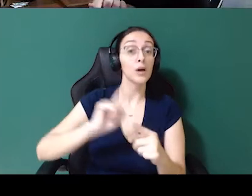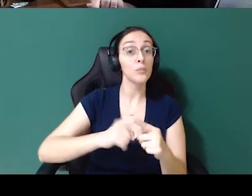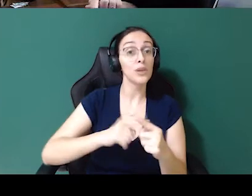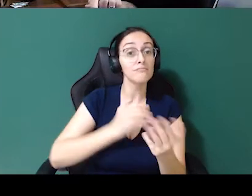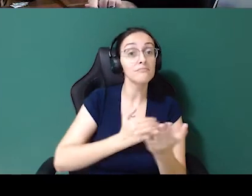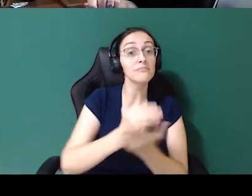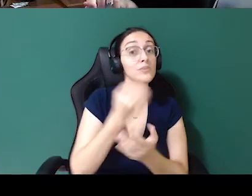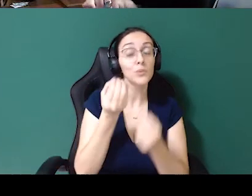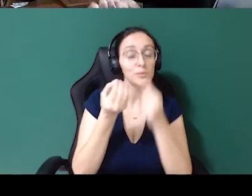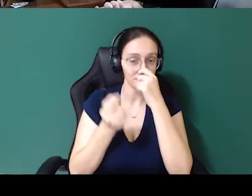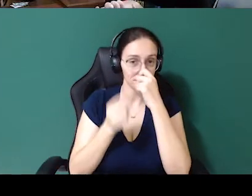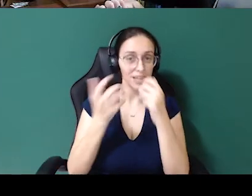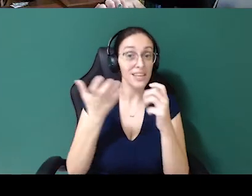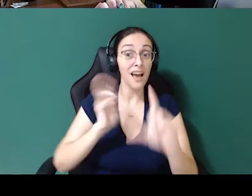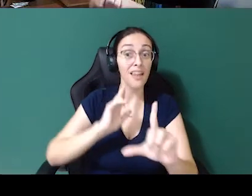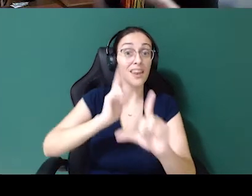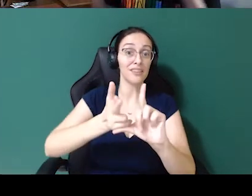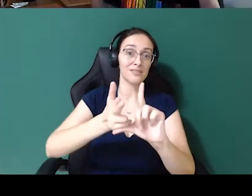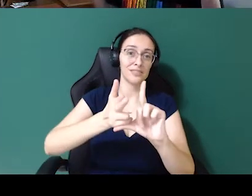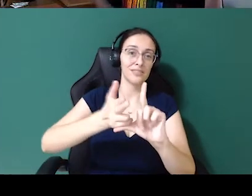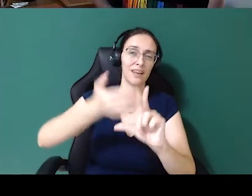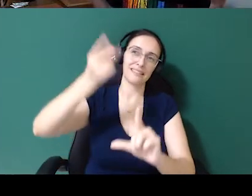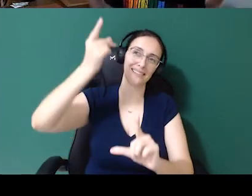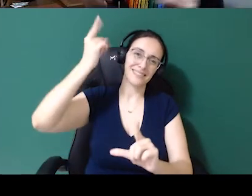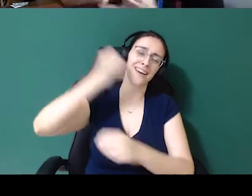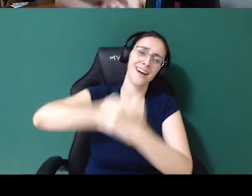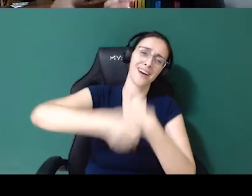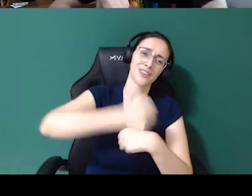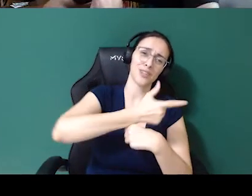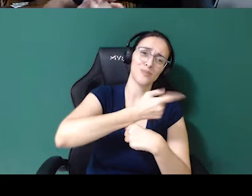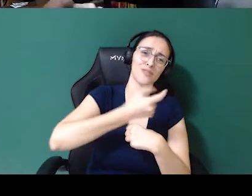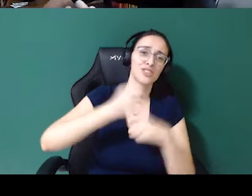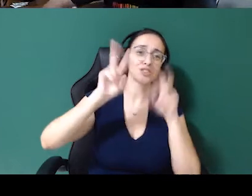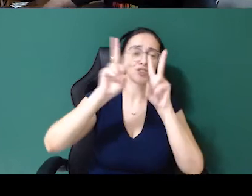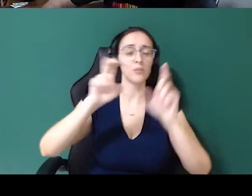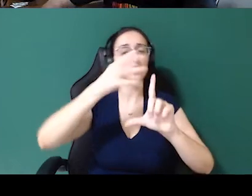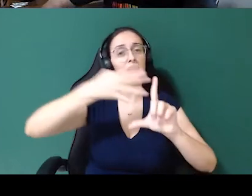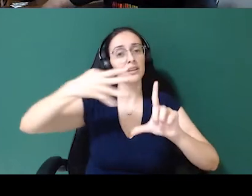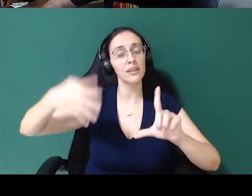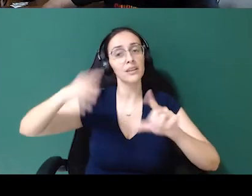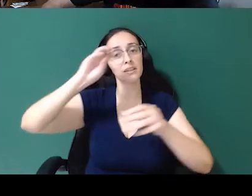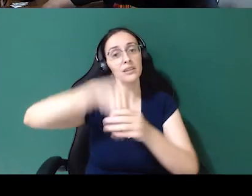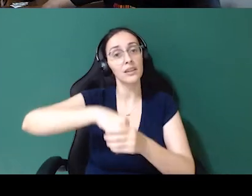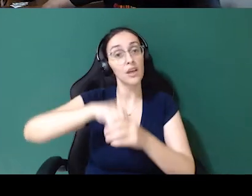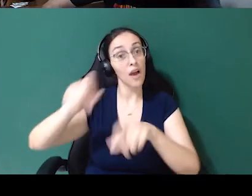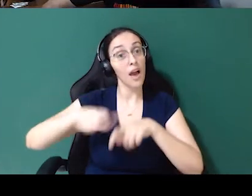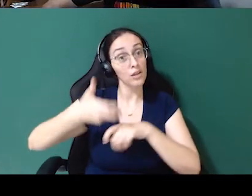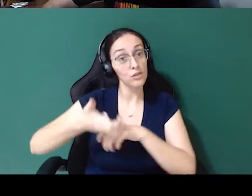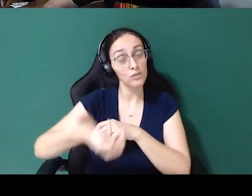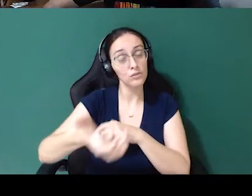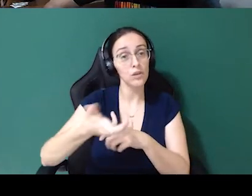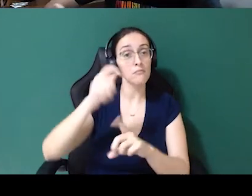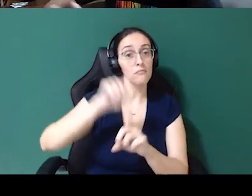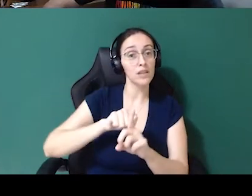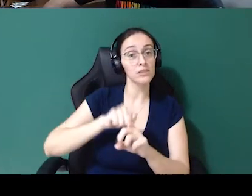uma live, no tempo das lives do ano passado, sobre LGBTs no agro, que era o mês de